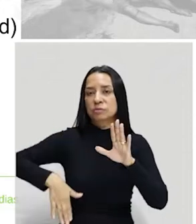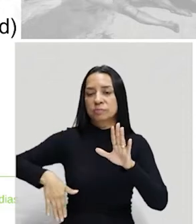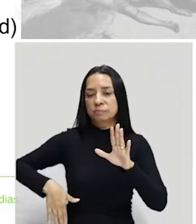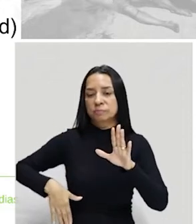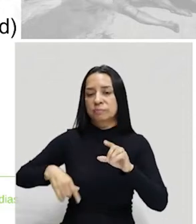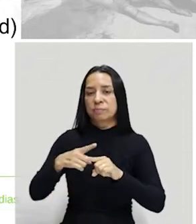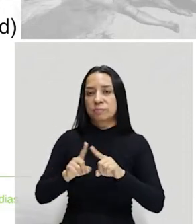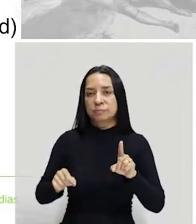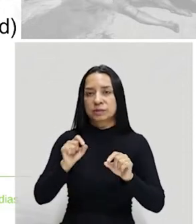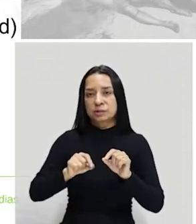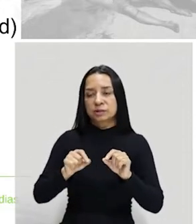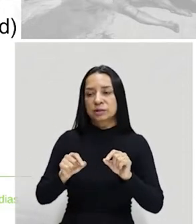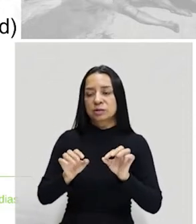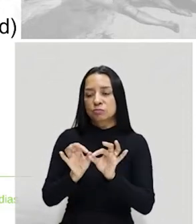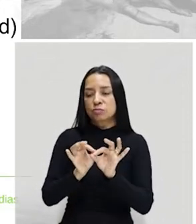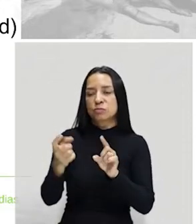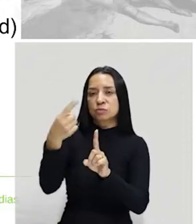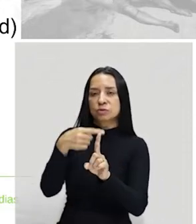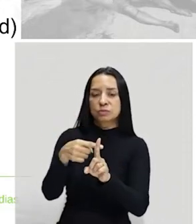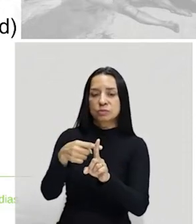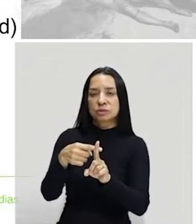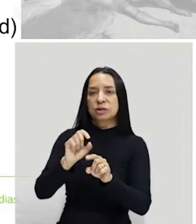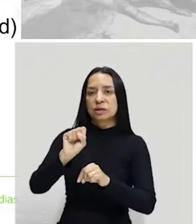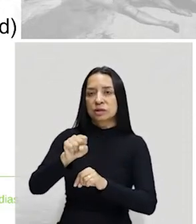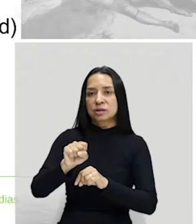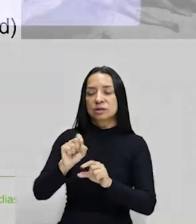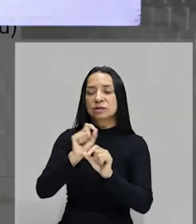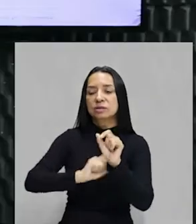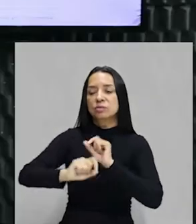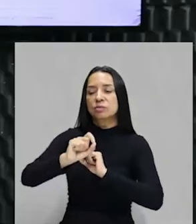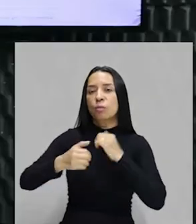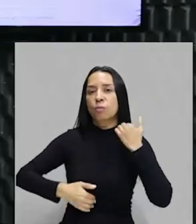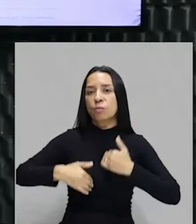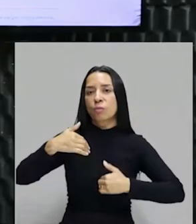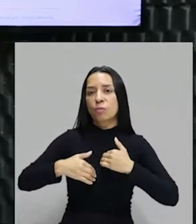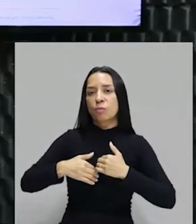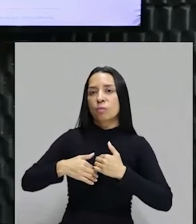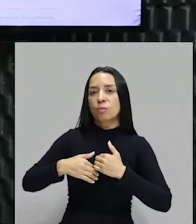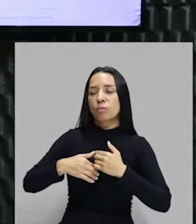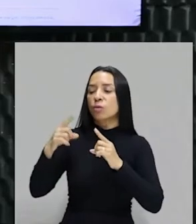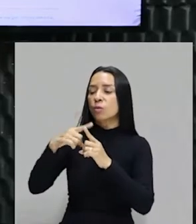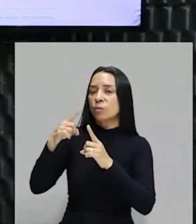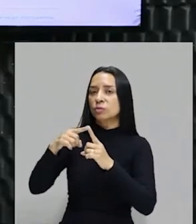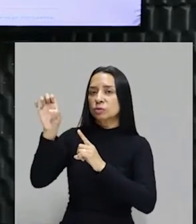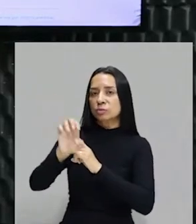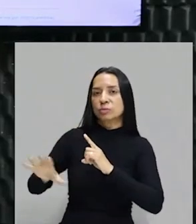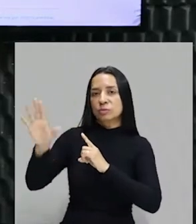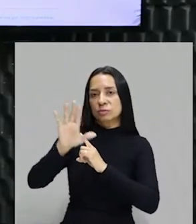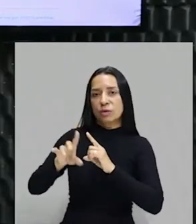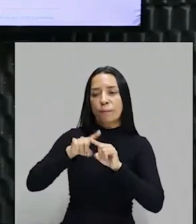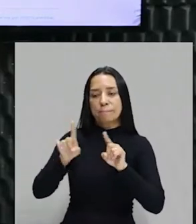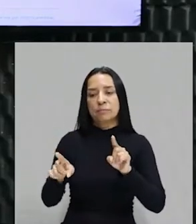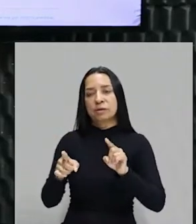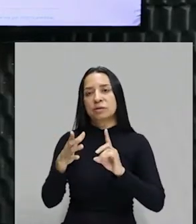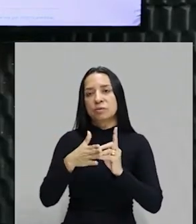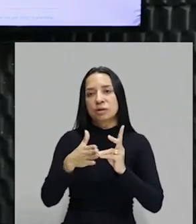formato de cruz, e sim com o corpo, exatamente com o padrão de beleza europeia. Mas é uma índia. Então, aí já criou uma polêmica muito grande.